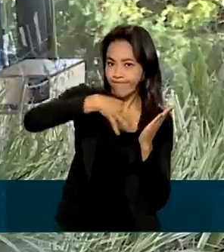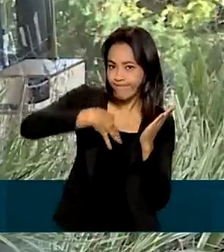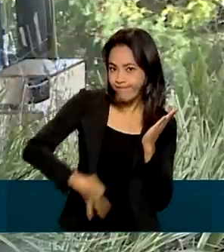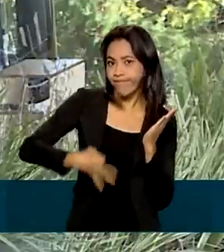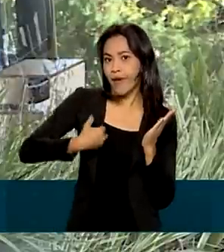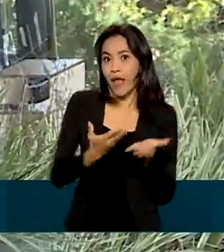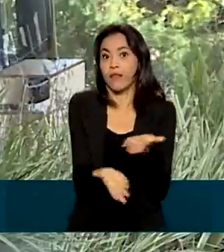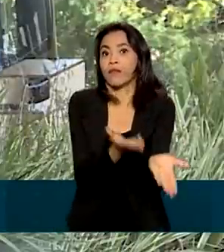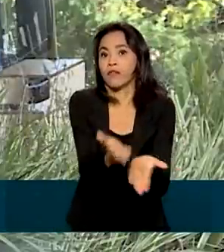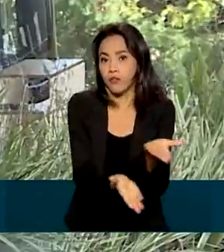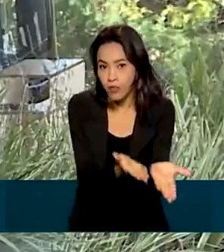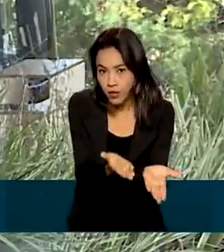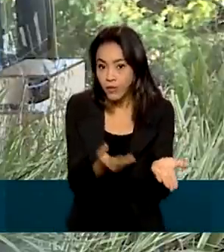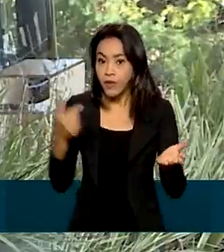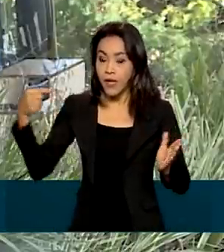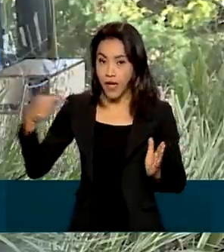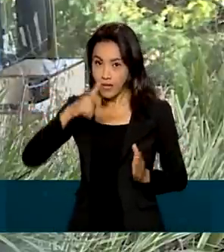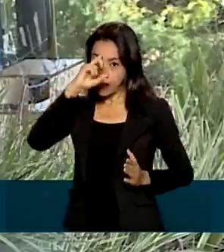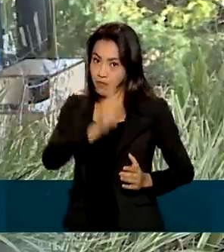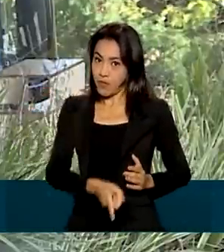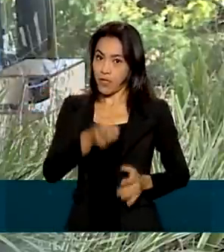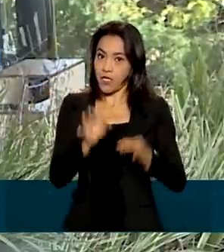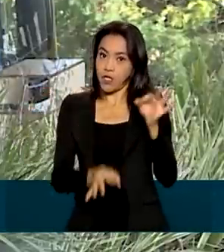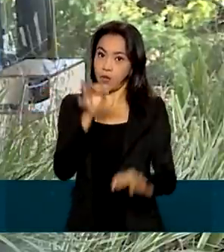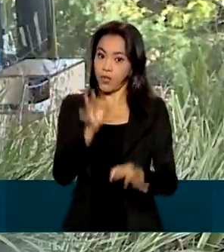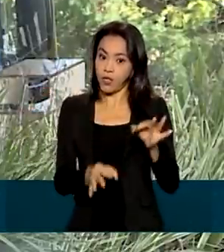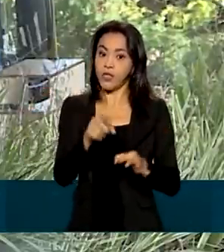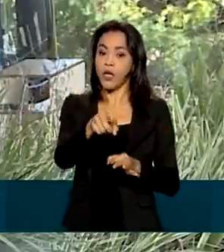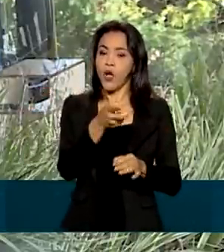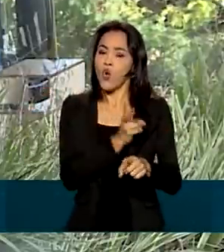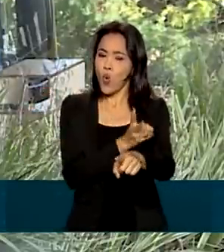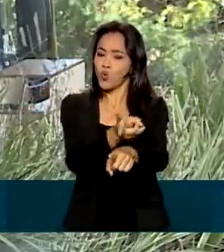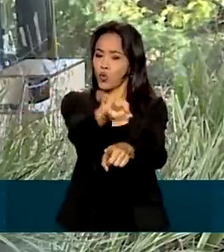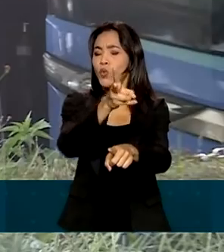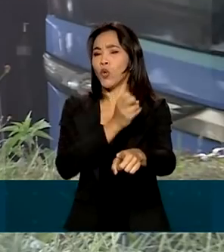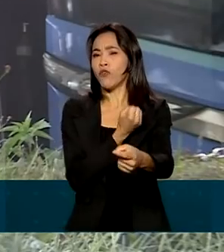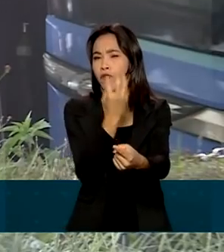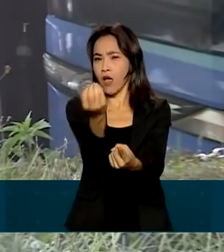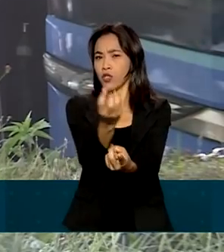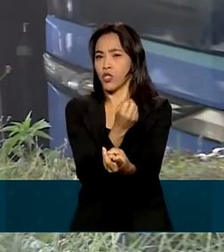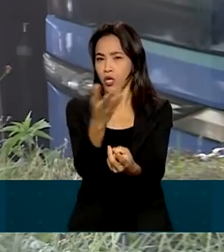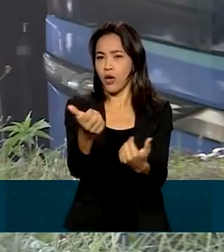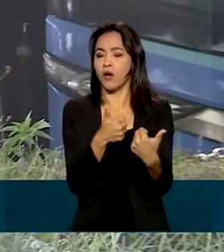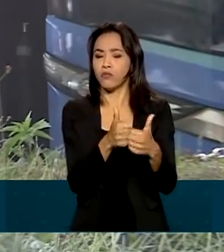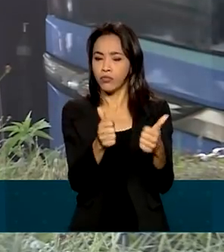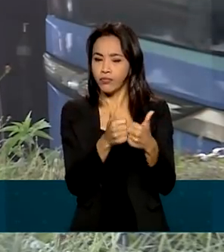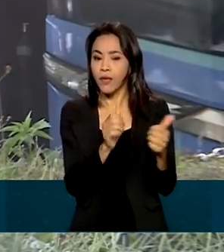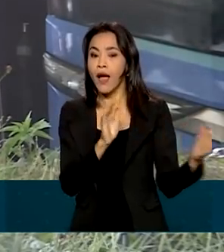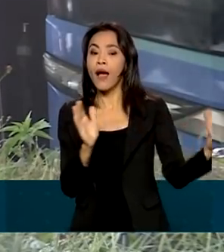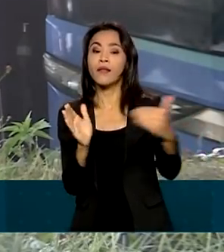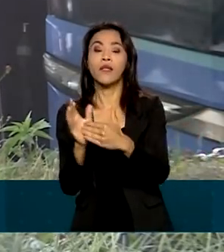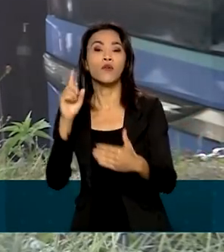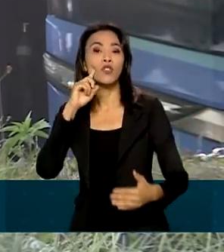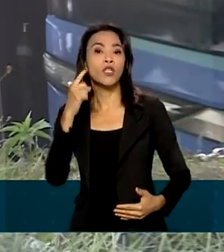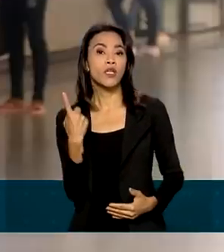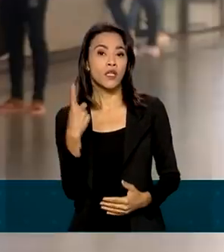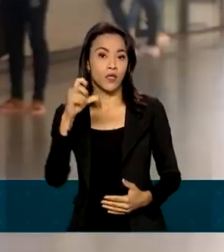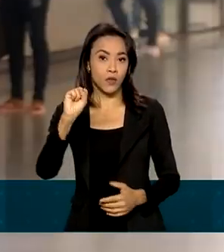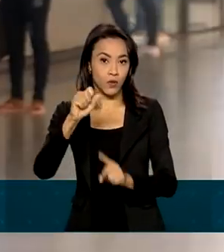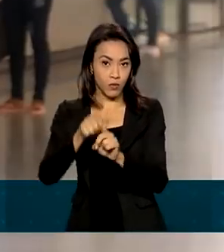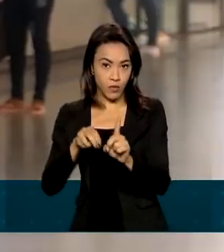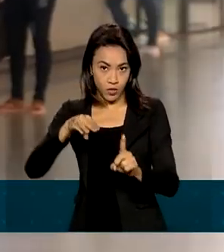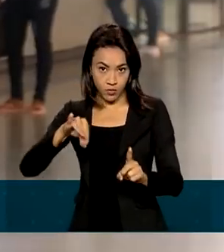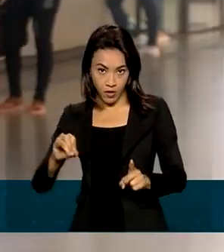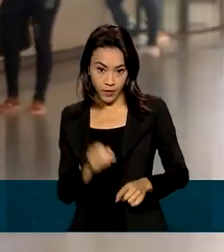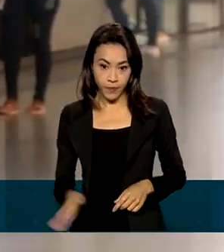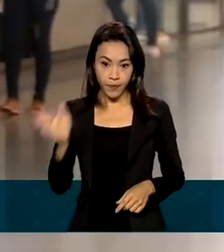A determinação permite que a empresa cumpra com as viagens já vendidas e com data de embarque até o dia 18 de maio. Quem